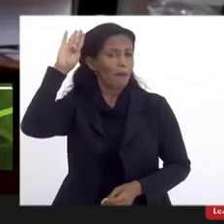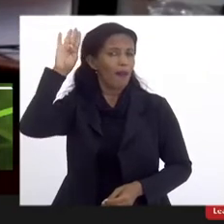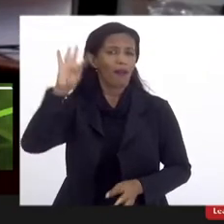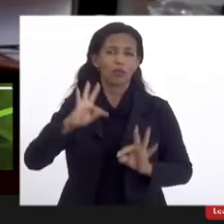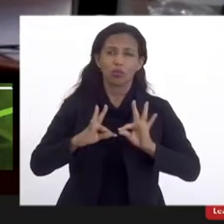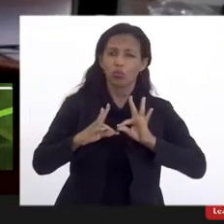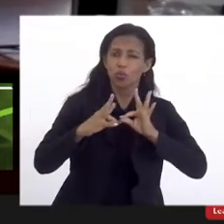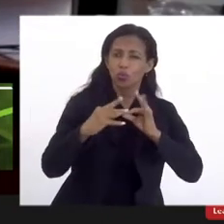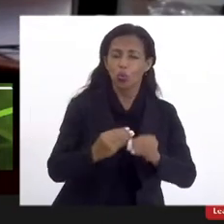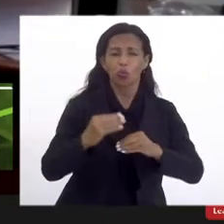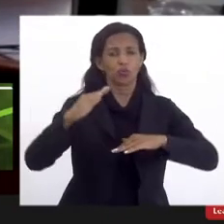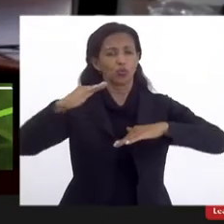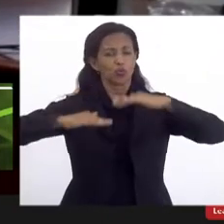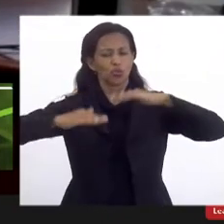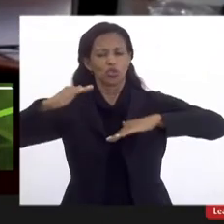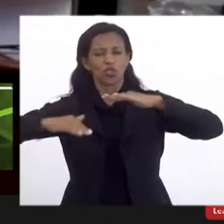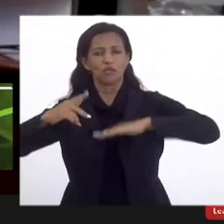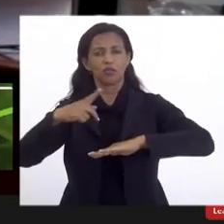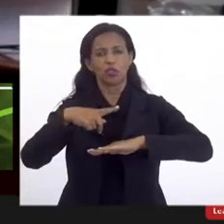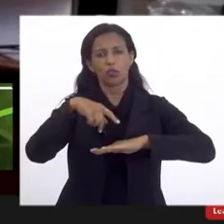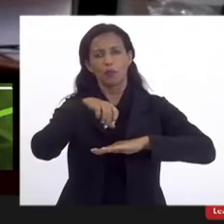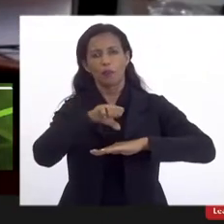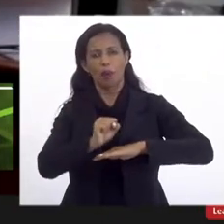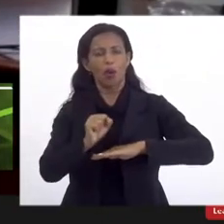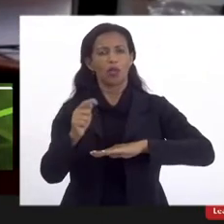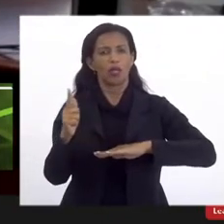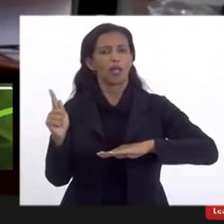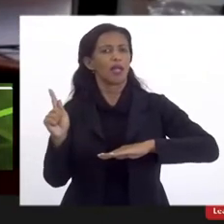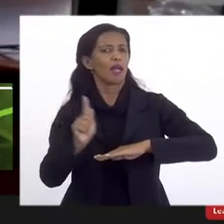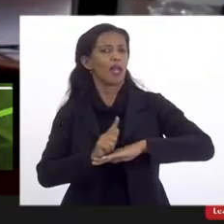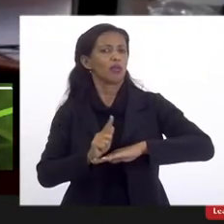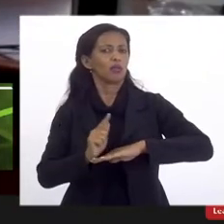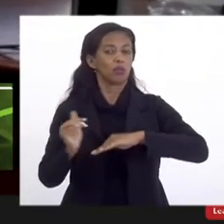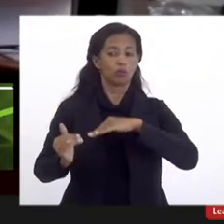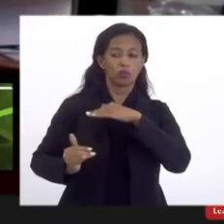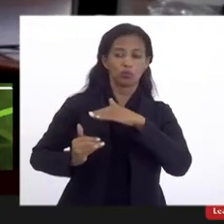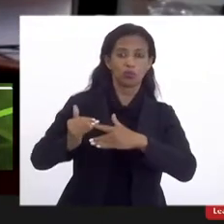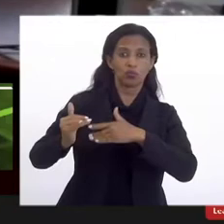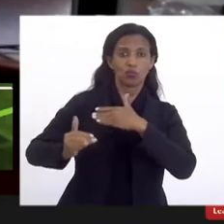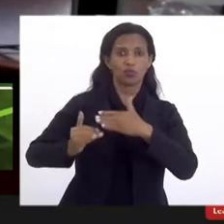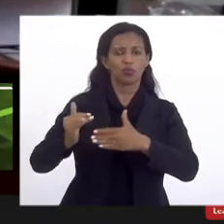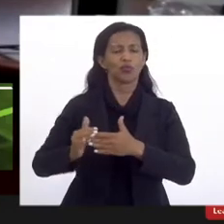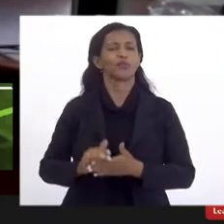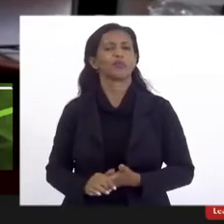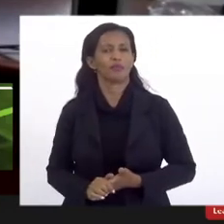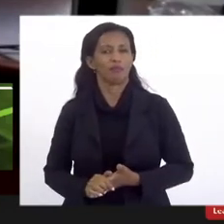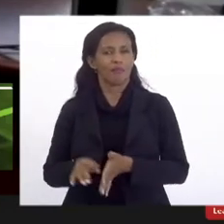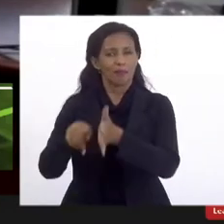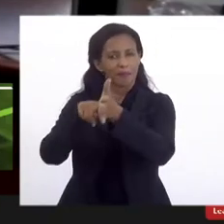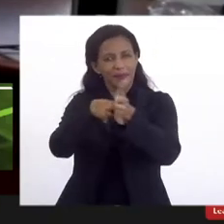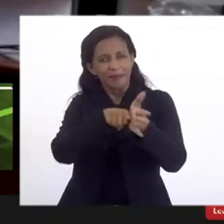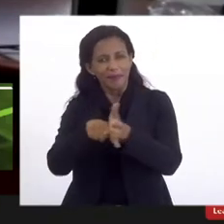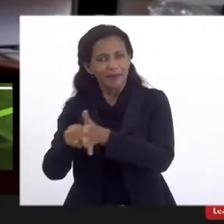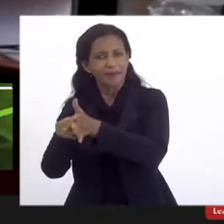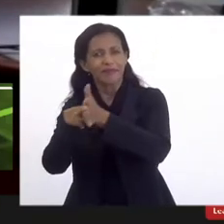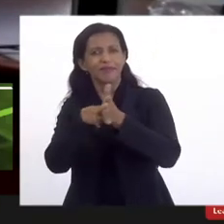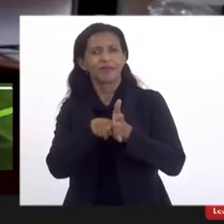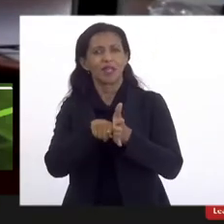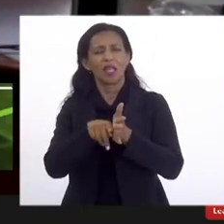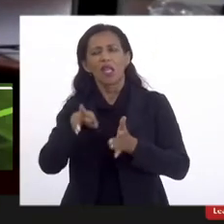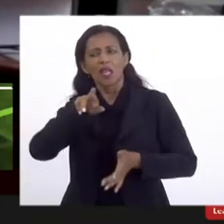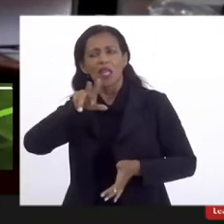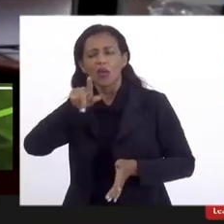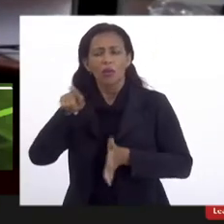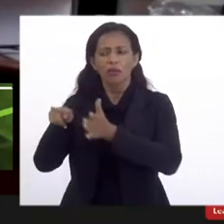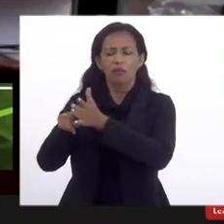todos os níveis de pós-graduação e graduação pelo desenvolvimento da pesquisa, e não é só